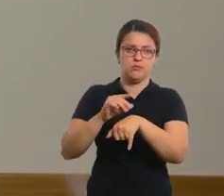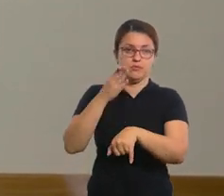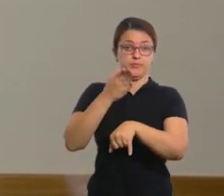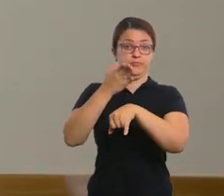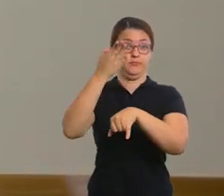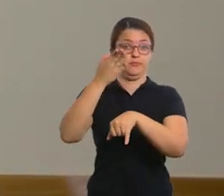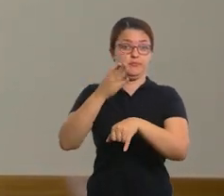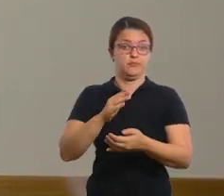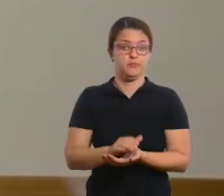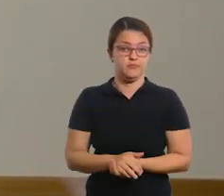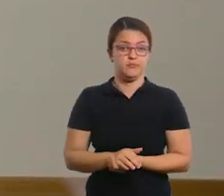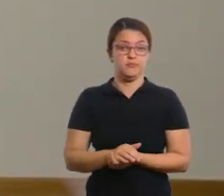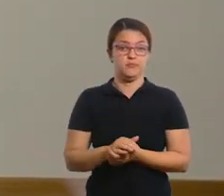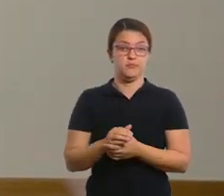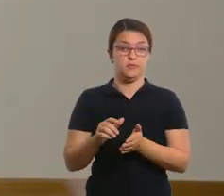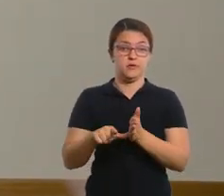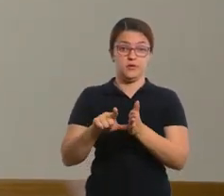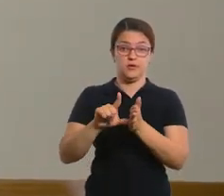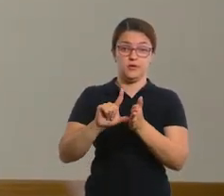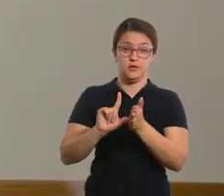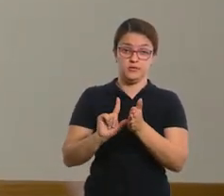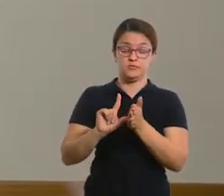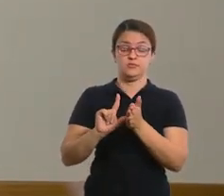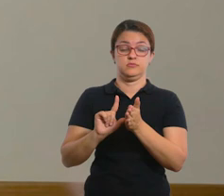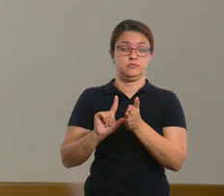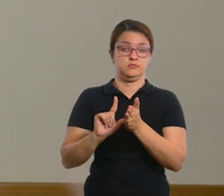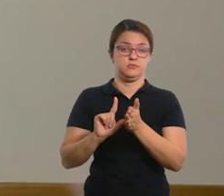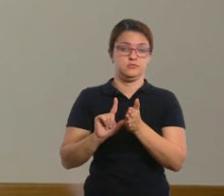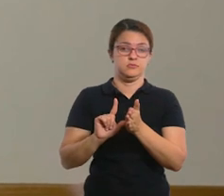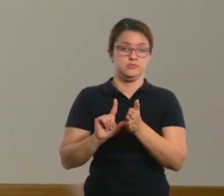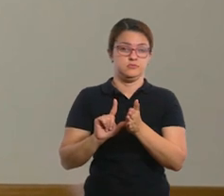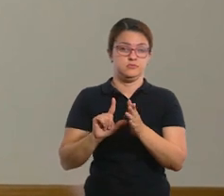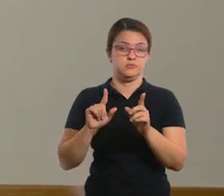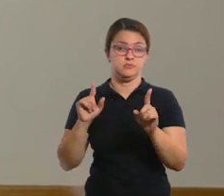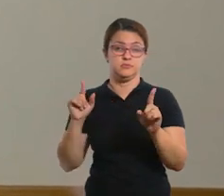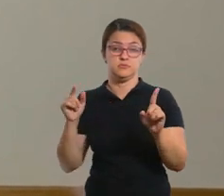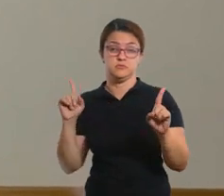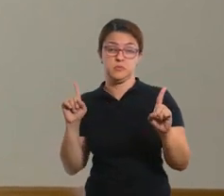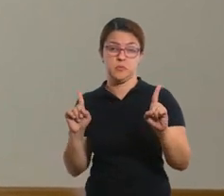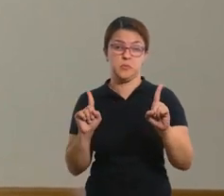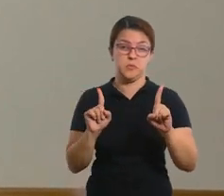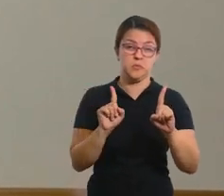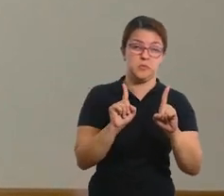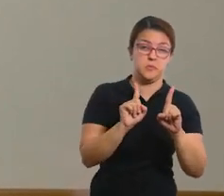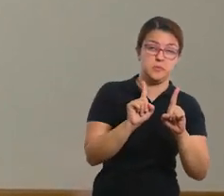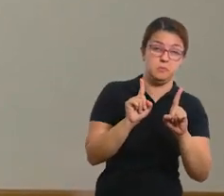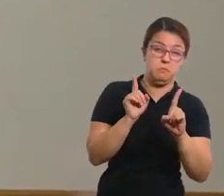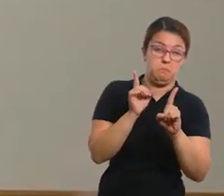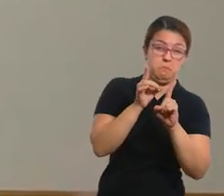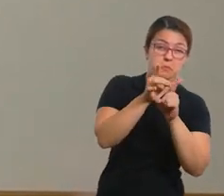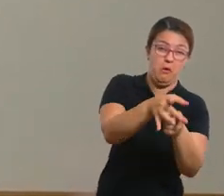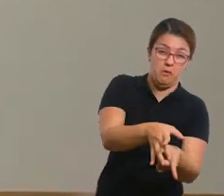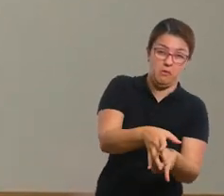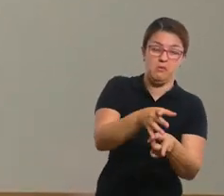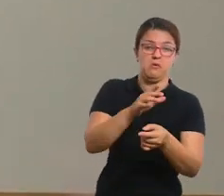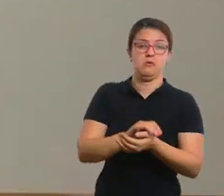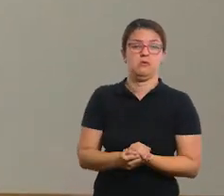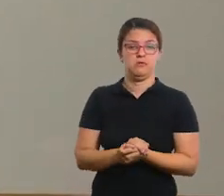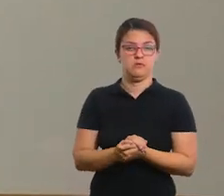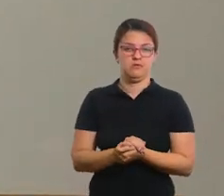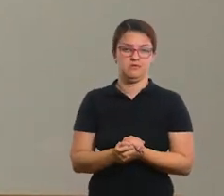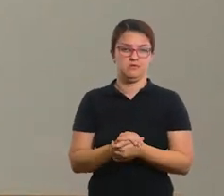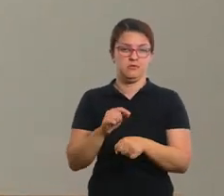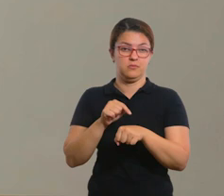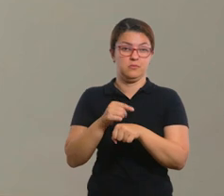para ele fazer um percurso antes de derrubar a garrafa. Então, ele tem, por exemplo, 30 segundos para desferir o golpe na